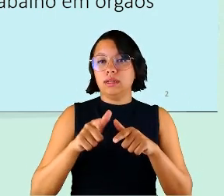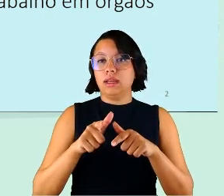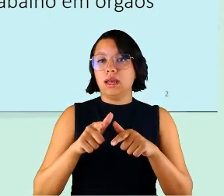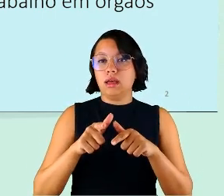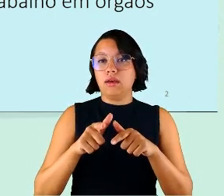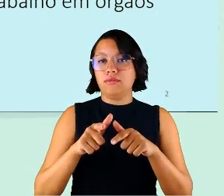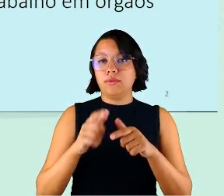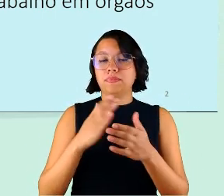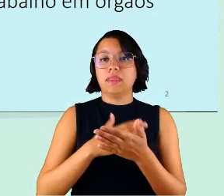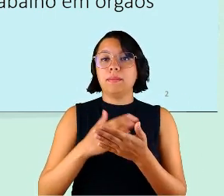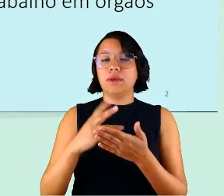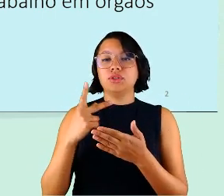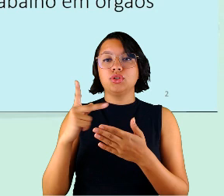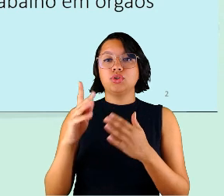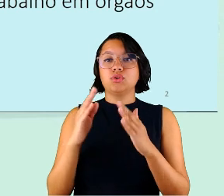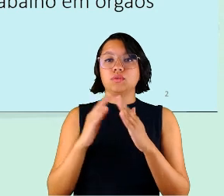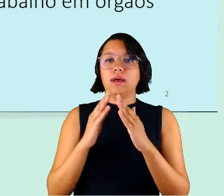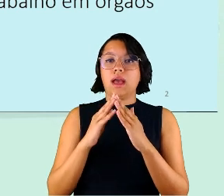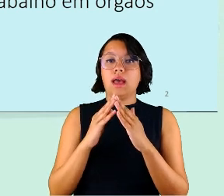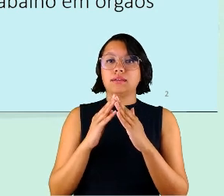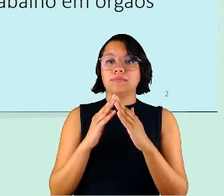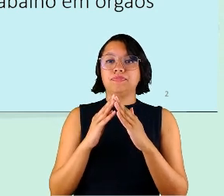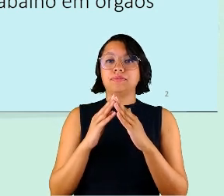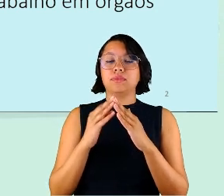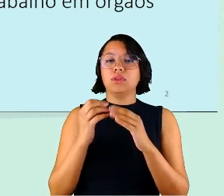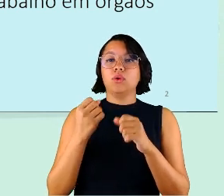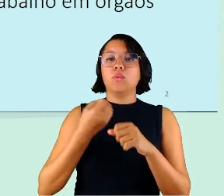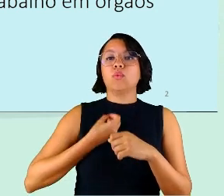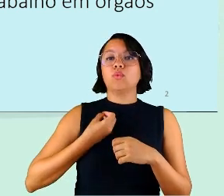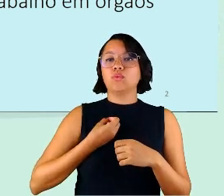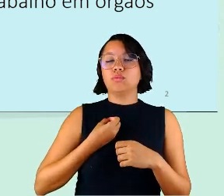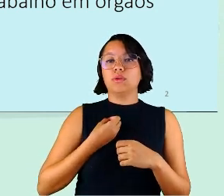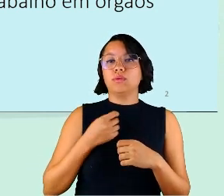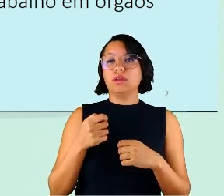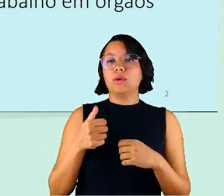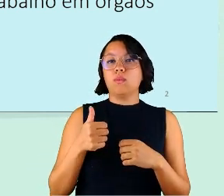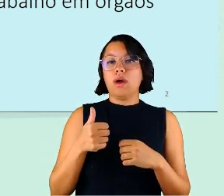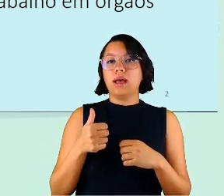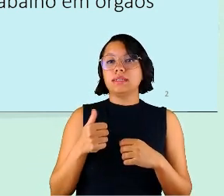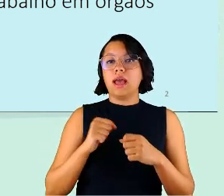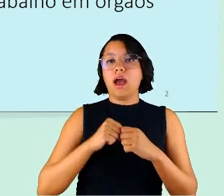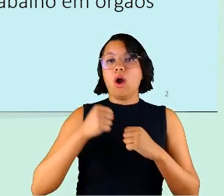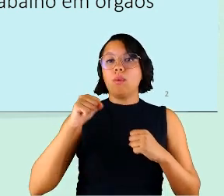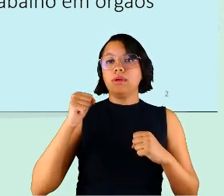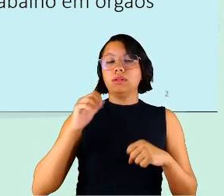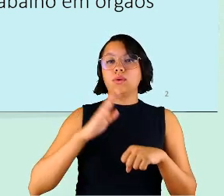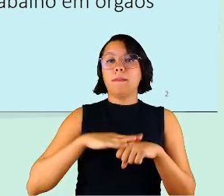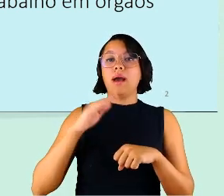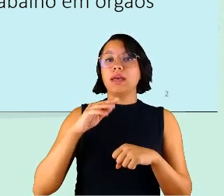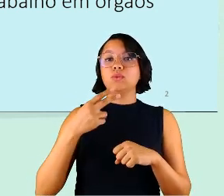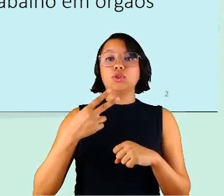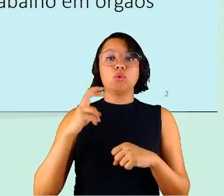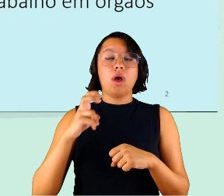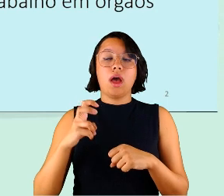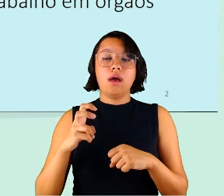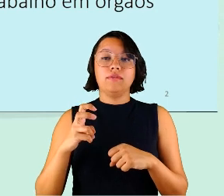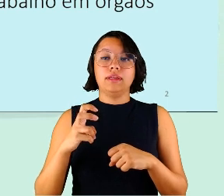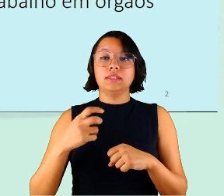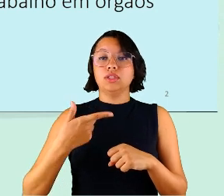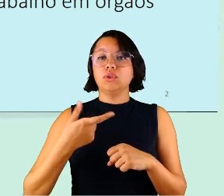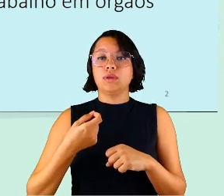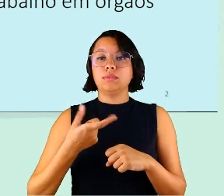partir de suas casas e há um número que quase que aumentou mais do que duas vezes em